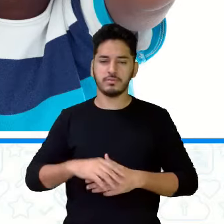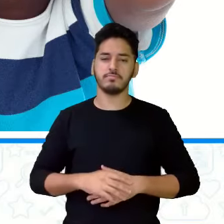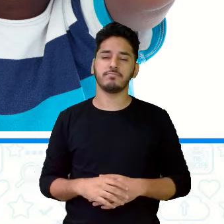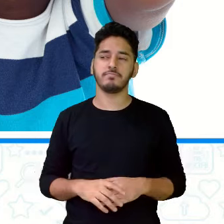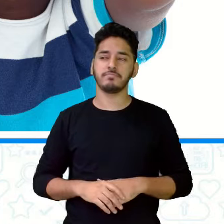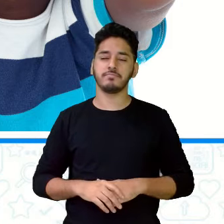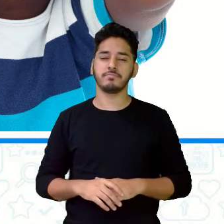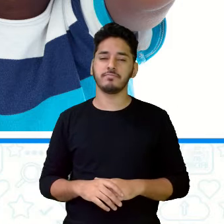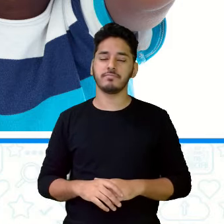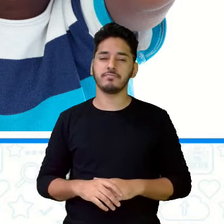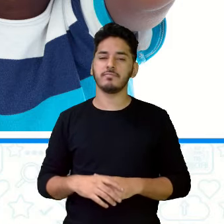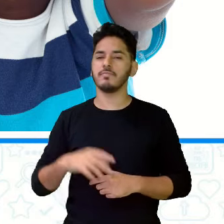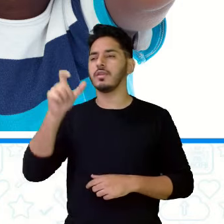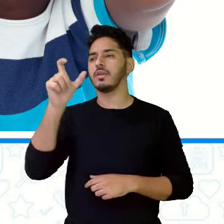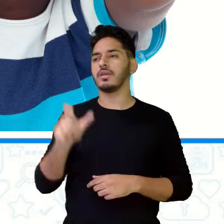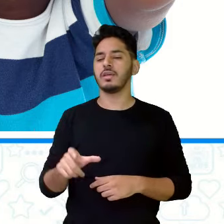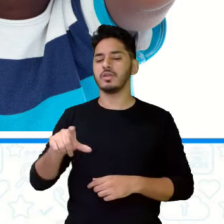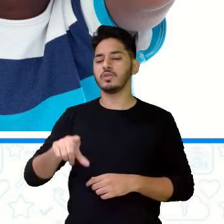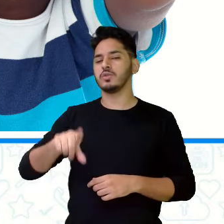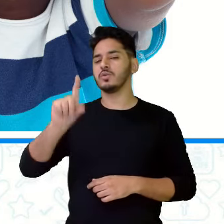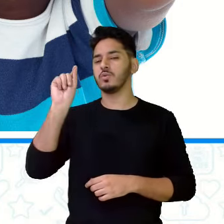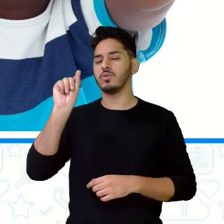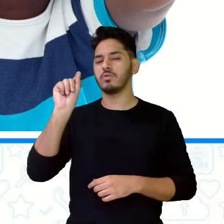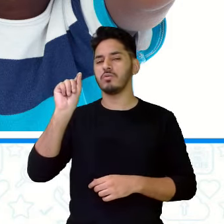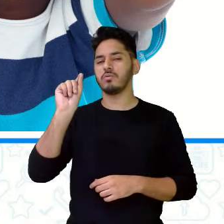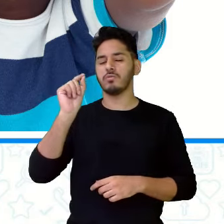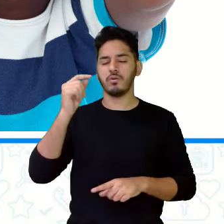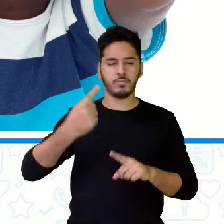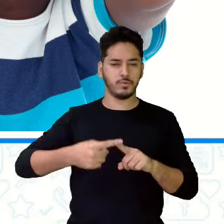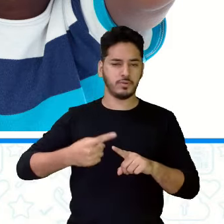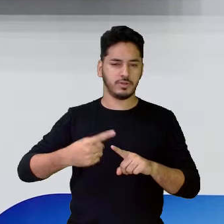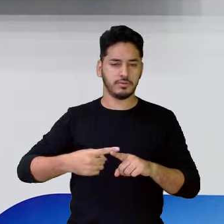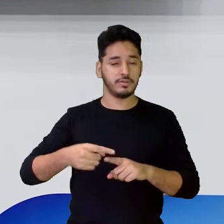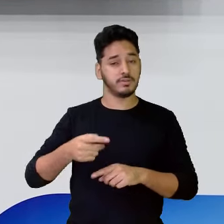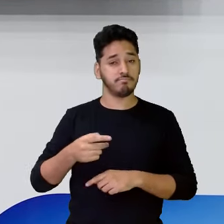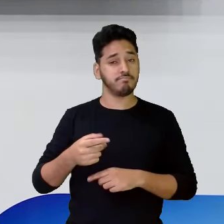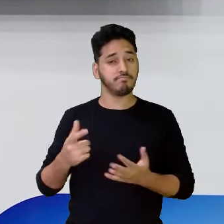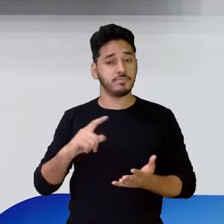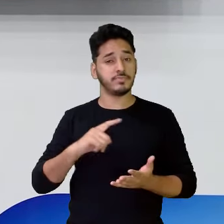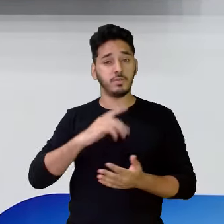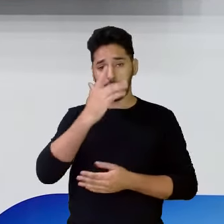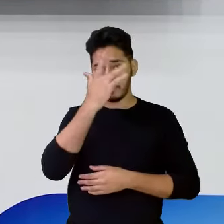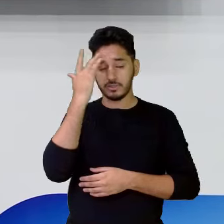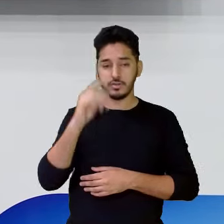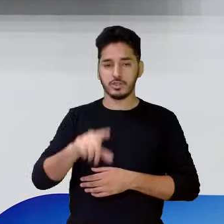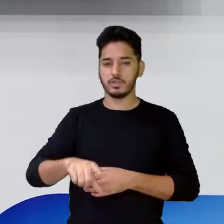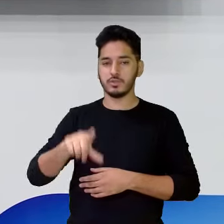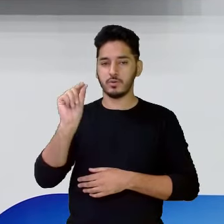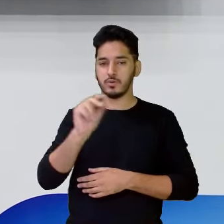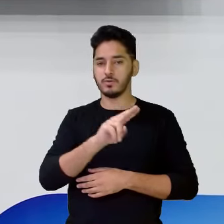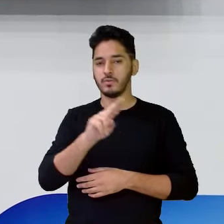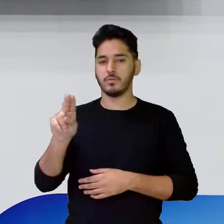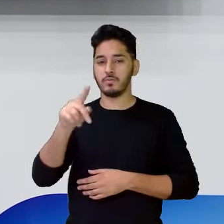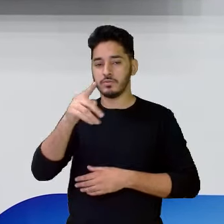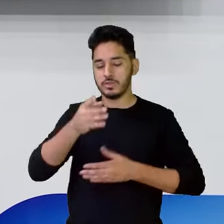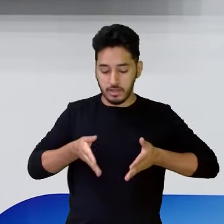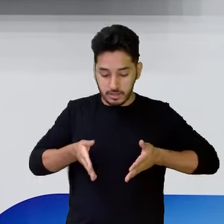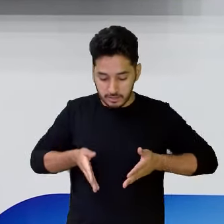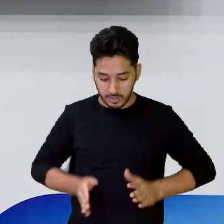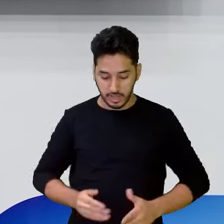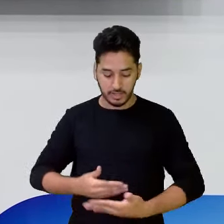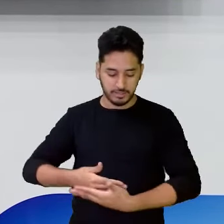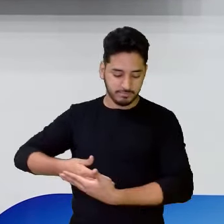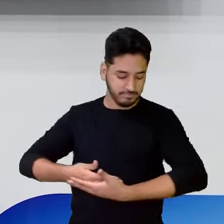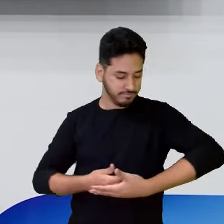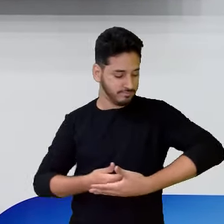Quem escolheu o seu nome? Aí foi aquilo que eu estava falando. Porque sempre tem alguém que escolhe o seu nome. Quando você nasce, tem aquela